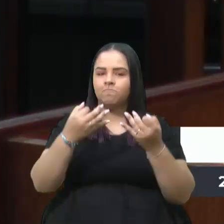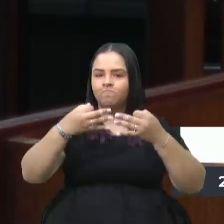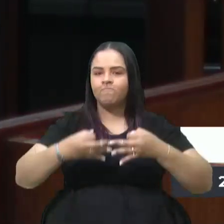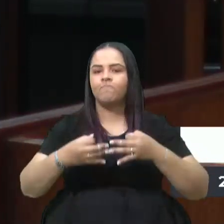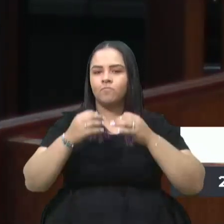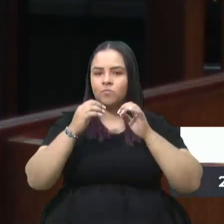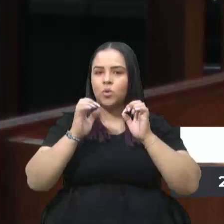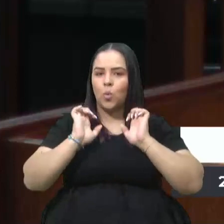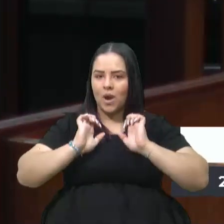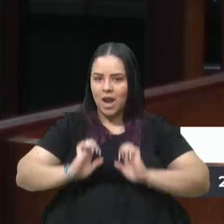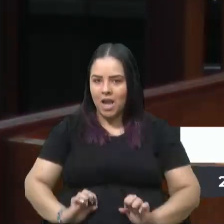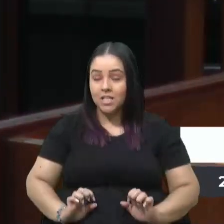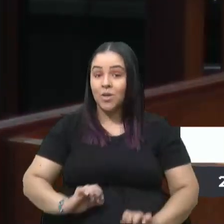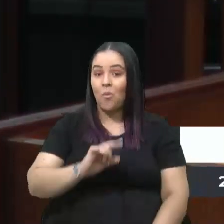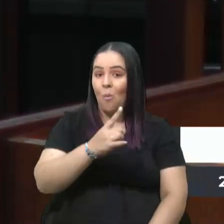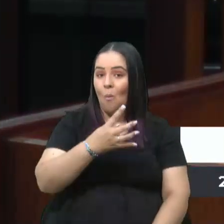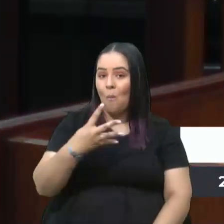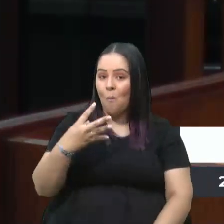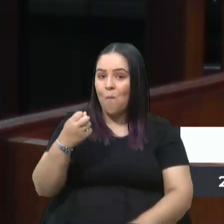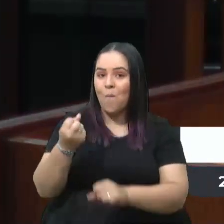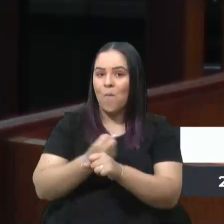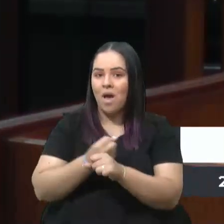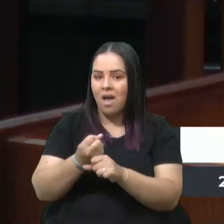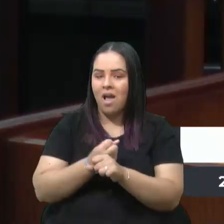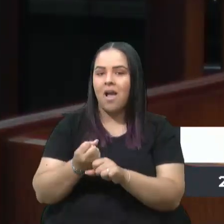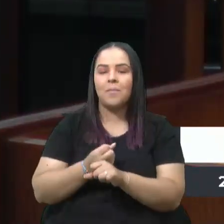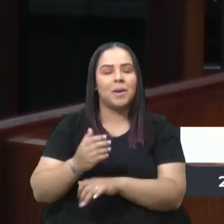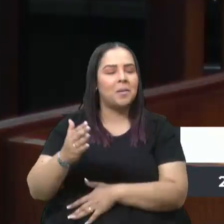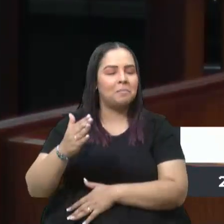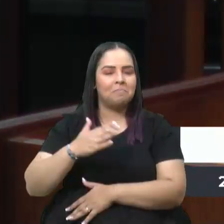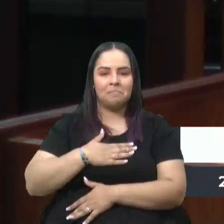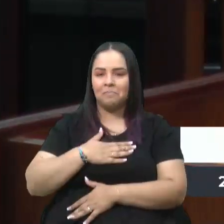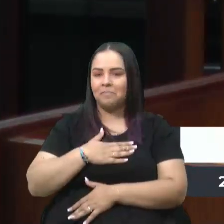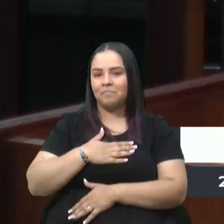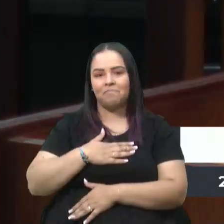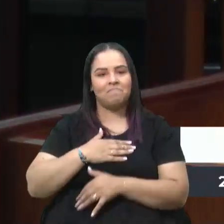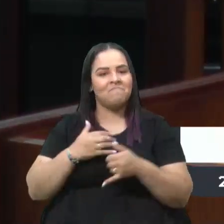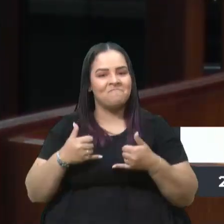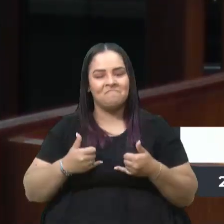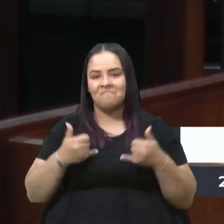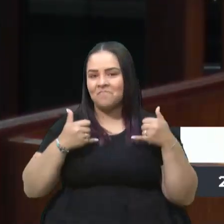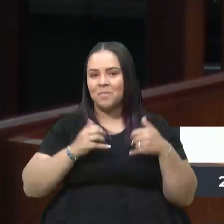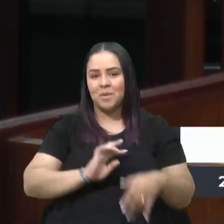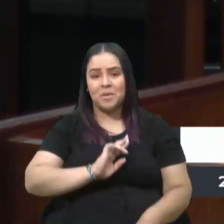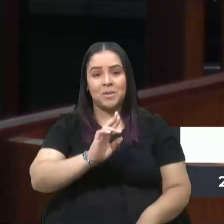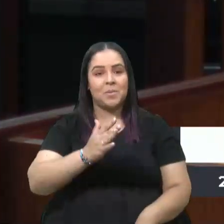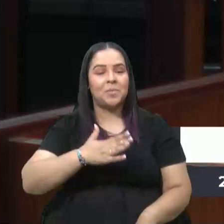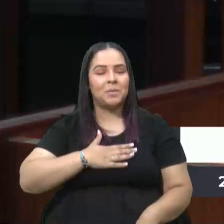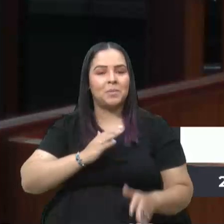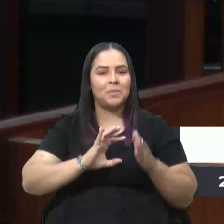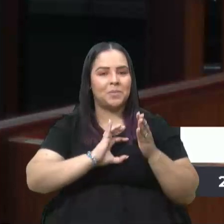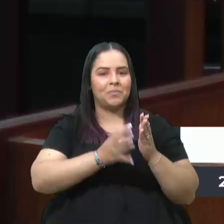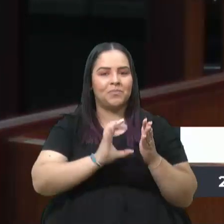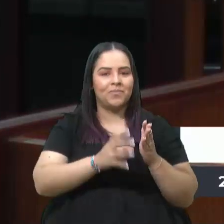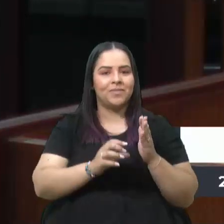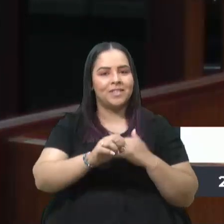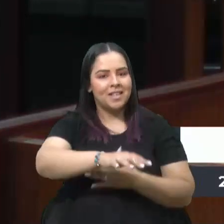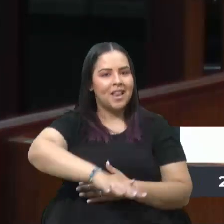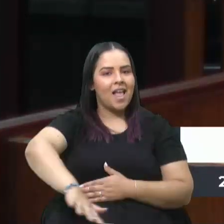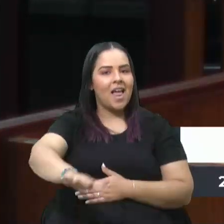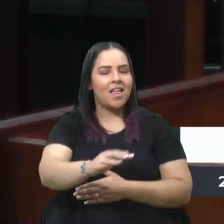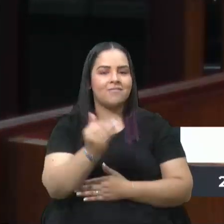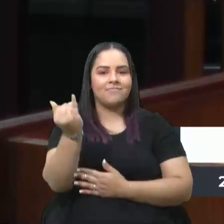14 anos. É uma honra representar o meu partido nesse espaço tão importante.